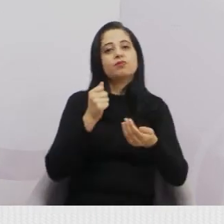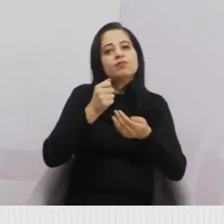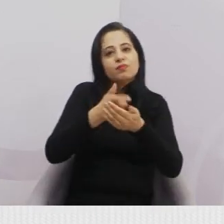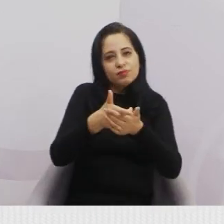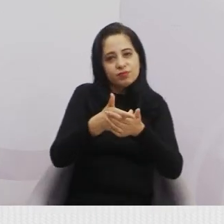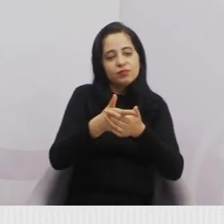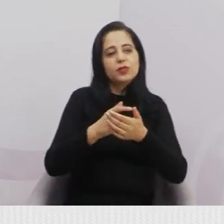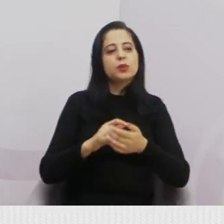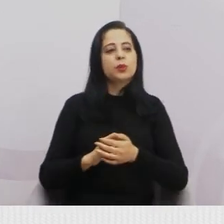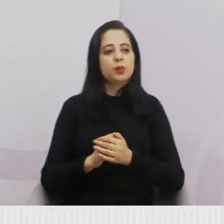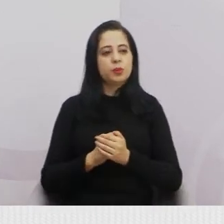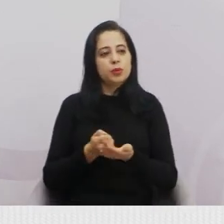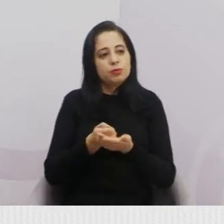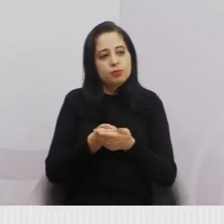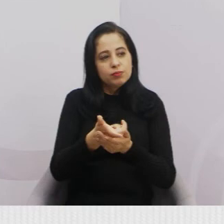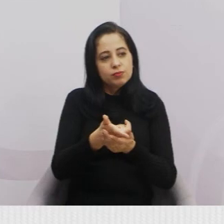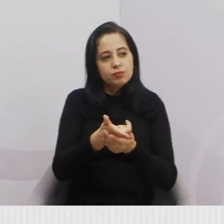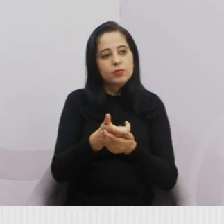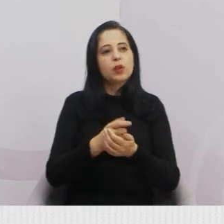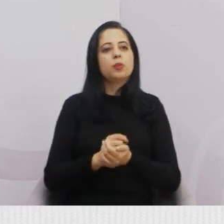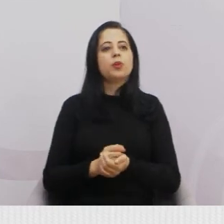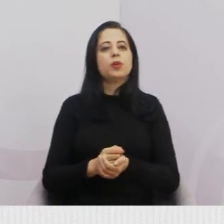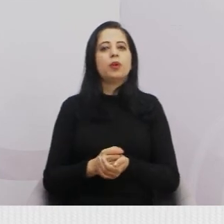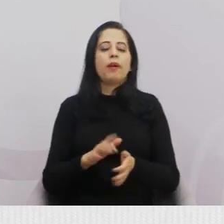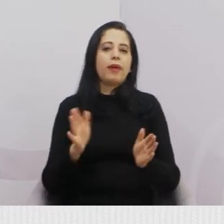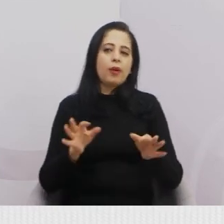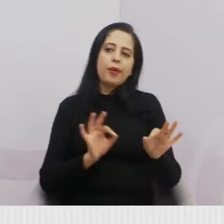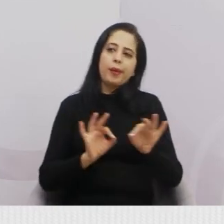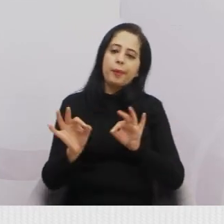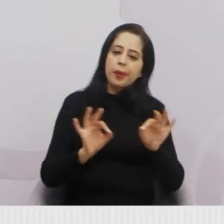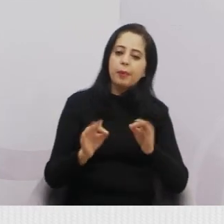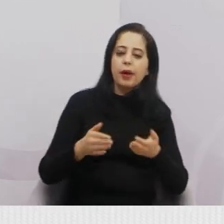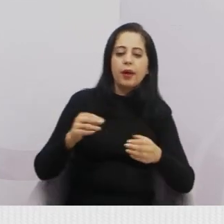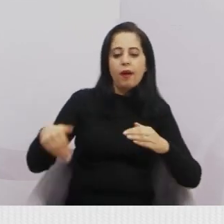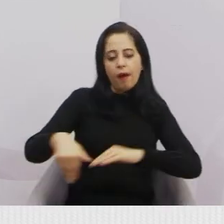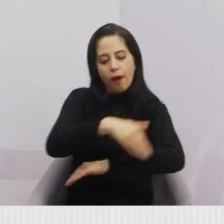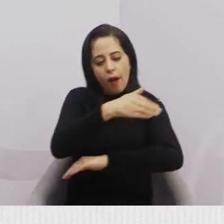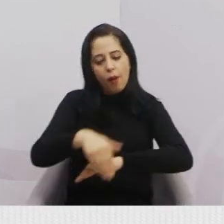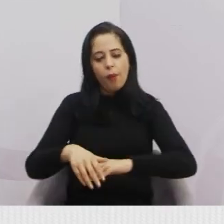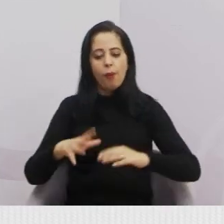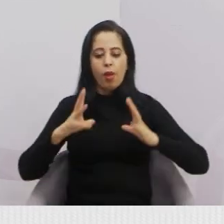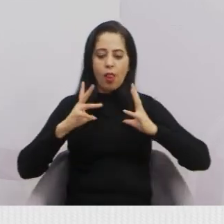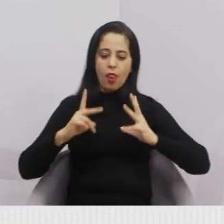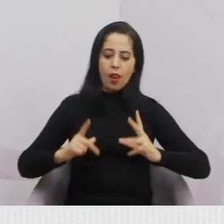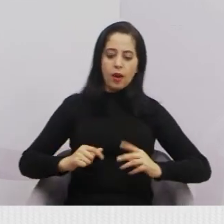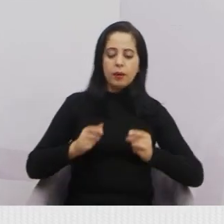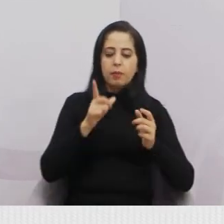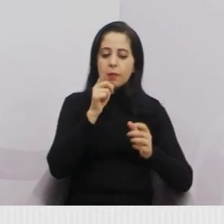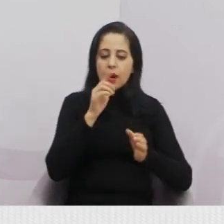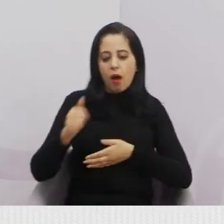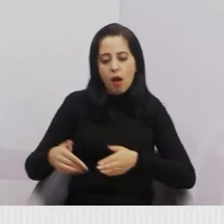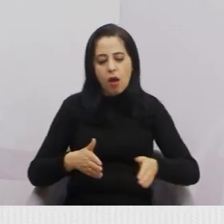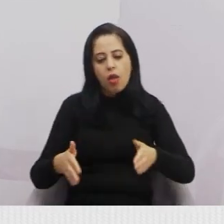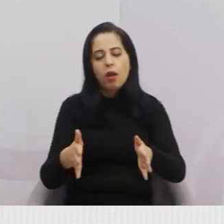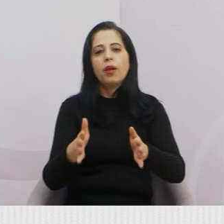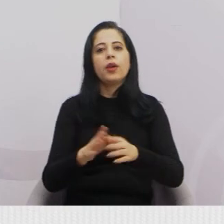trabalho de manutenção de estrada, limpeza de córrego e também